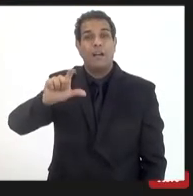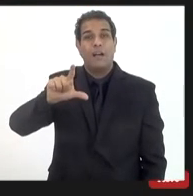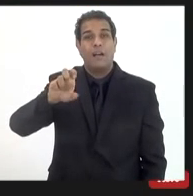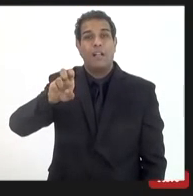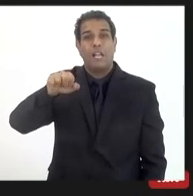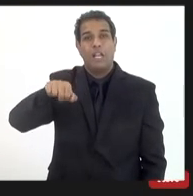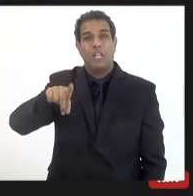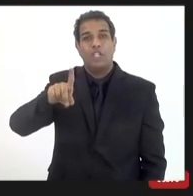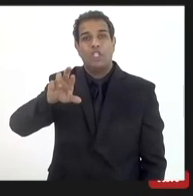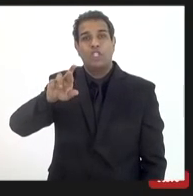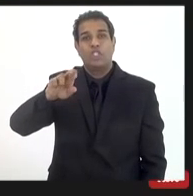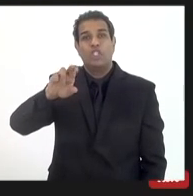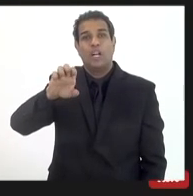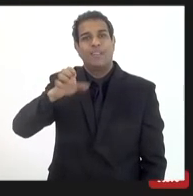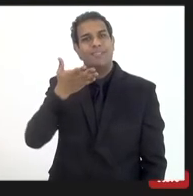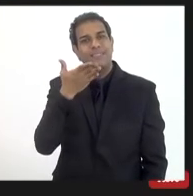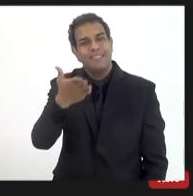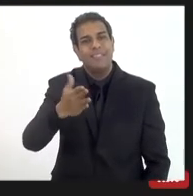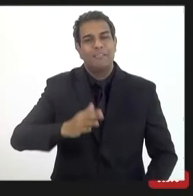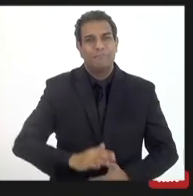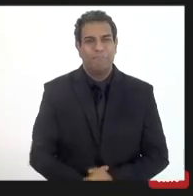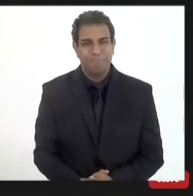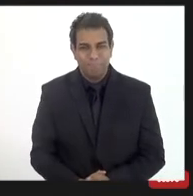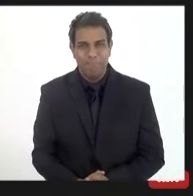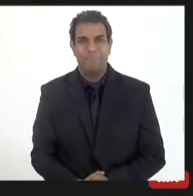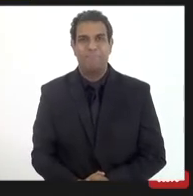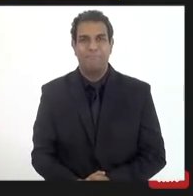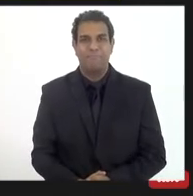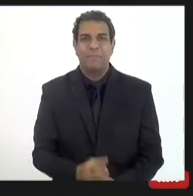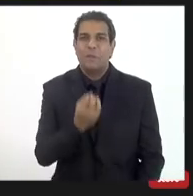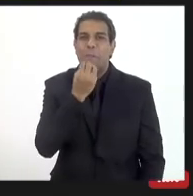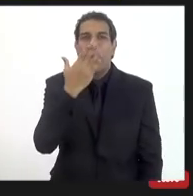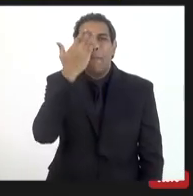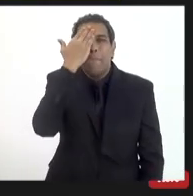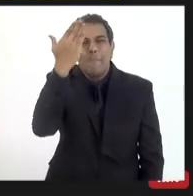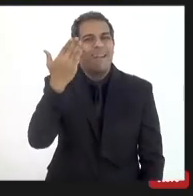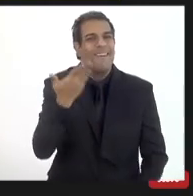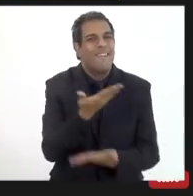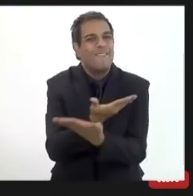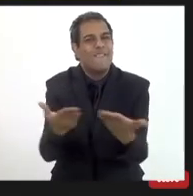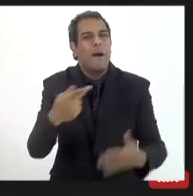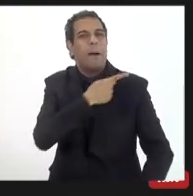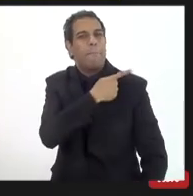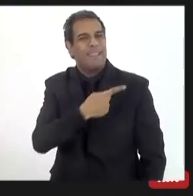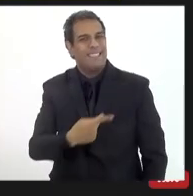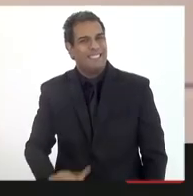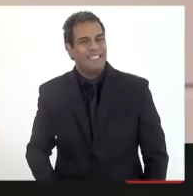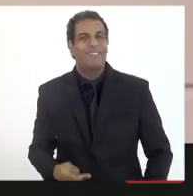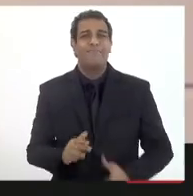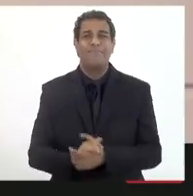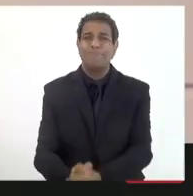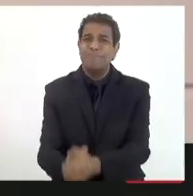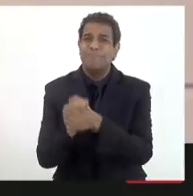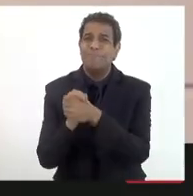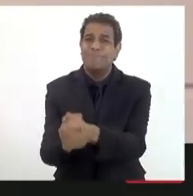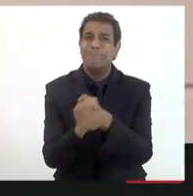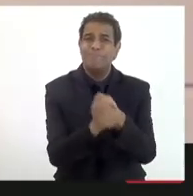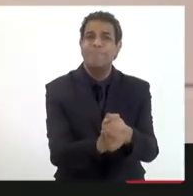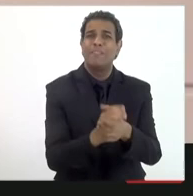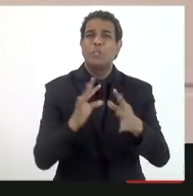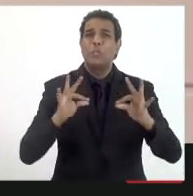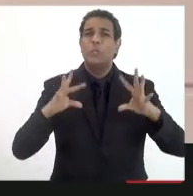Molon por favor muito obrigado presidente André Siciliano quero cumprimentá-lo